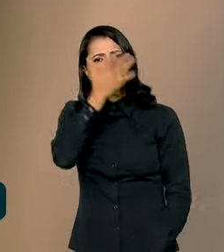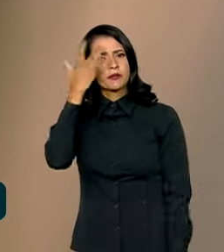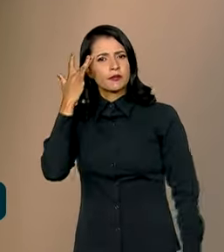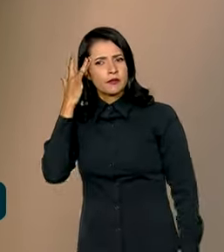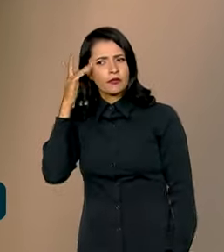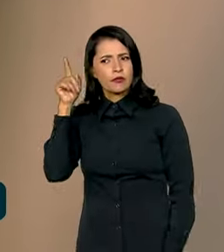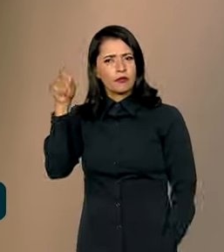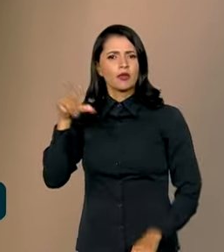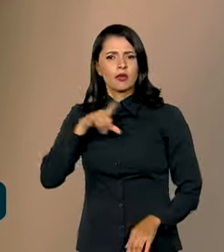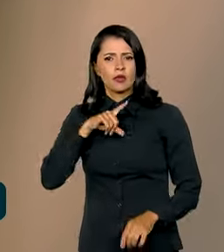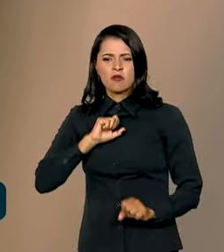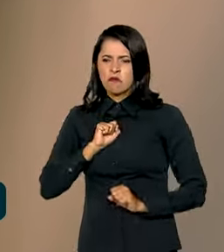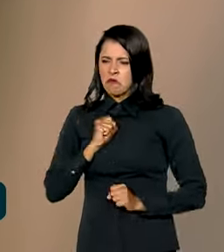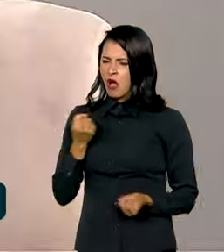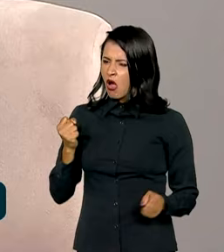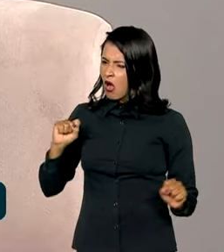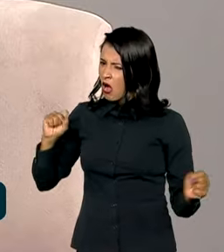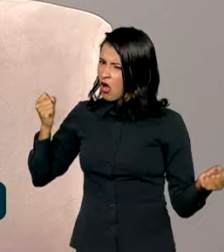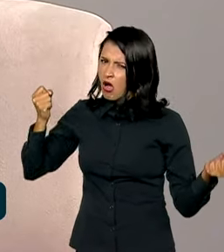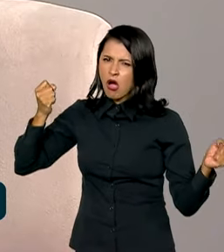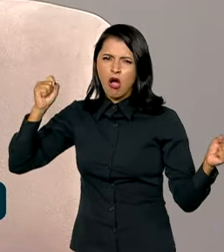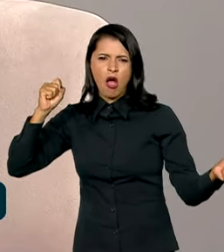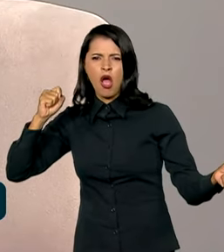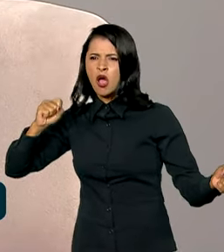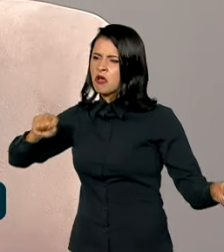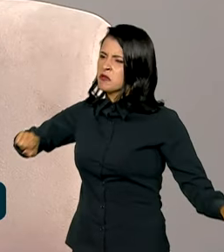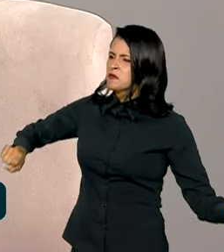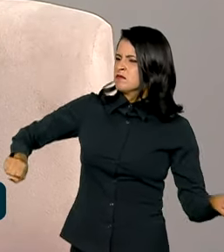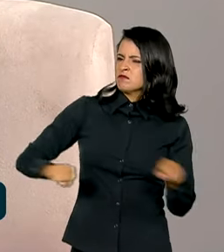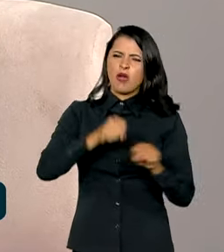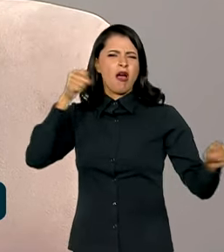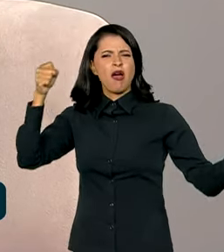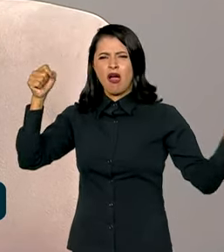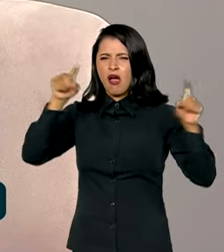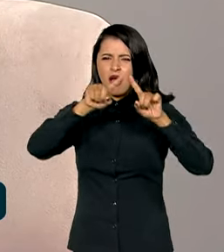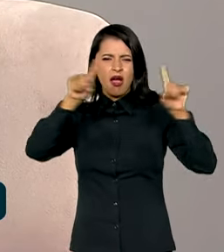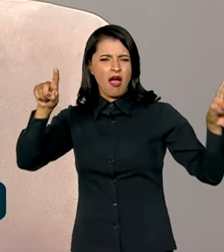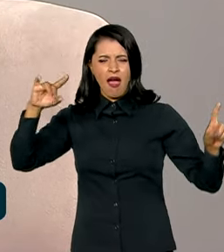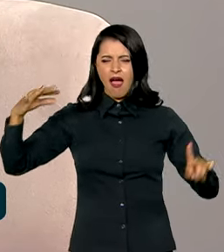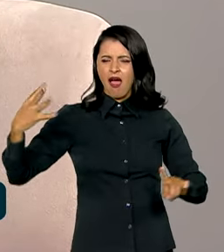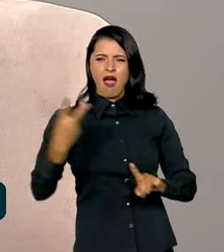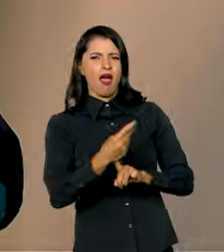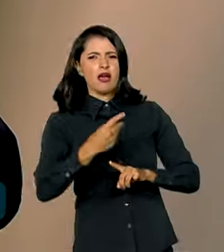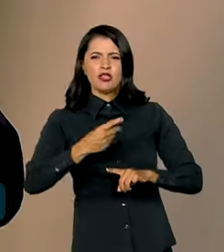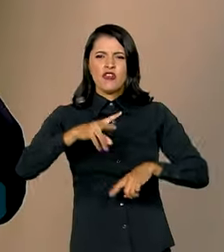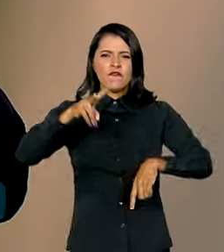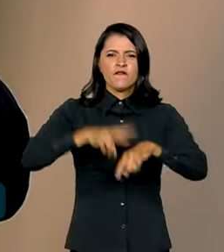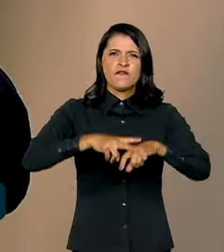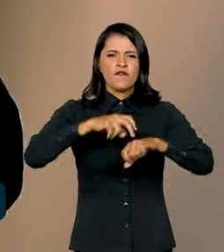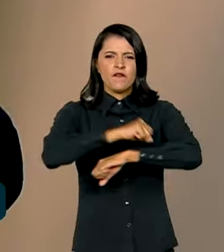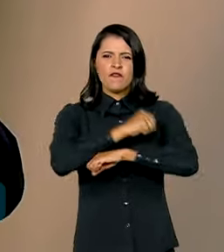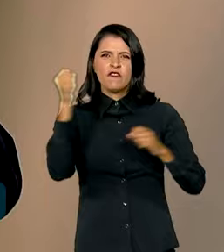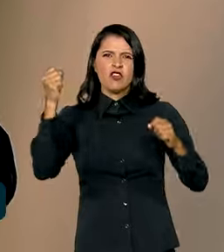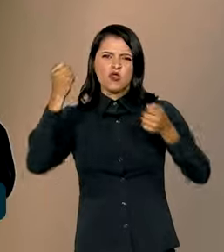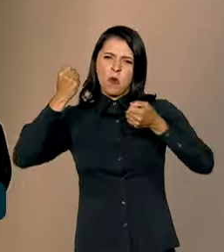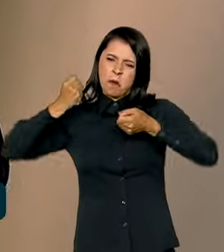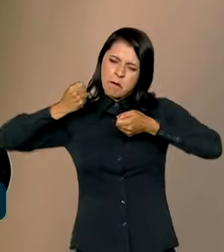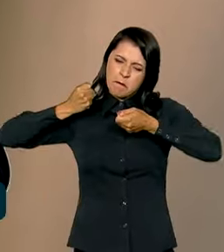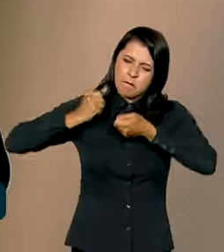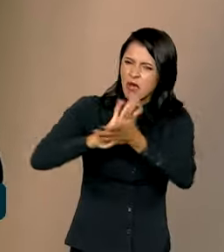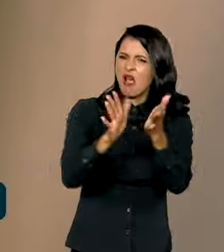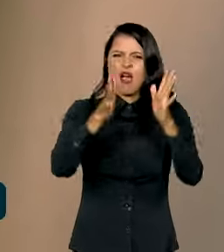tomadas pelo ódio quebravam obras de arte, quebravam os vidros, rasgavam tudo, e depois se